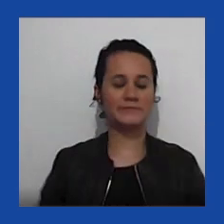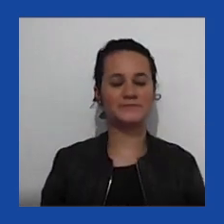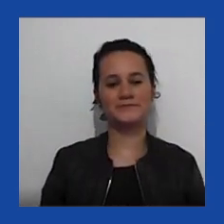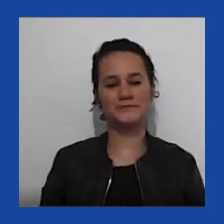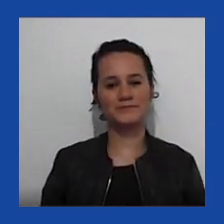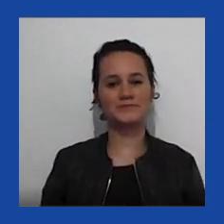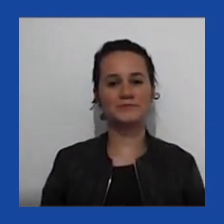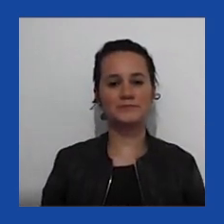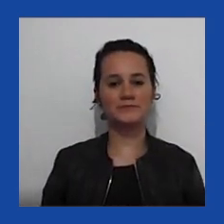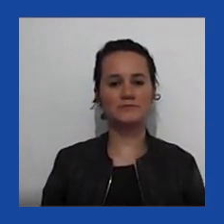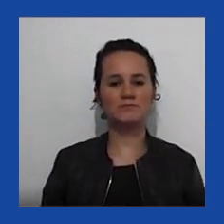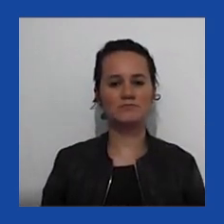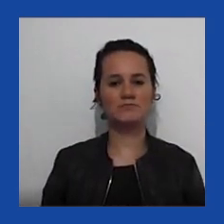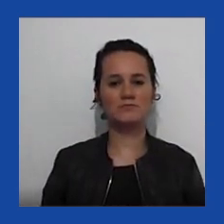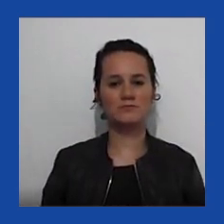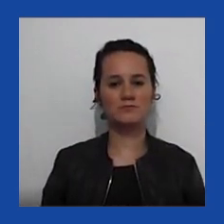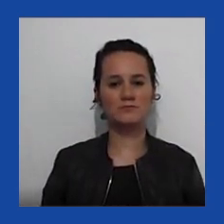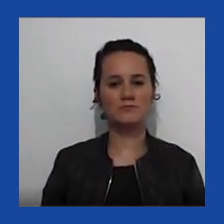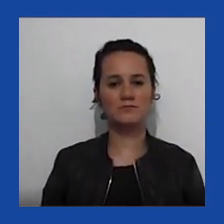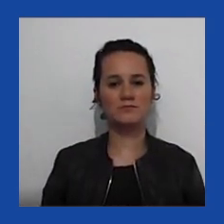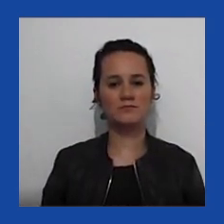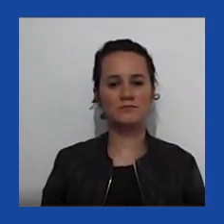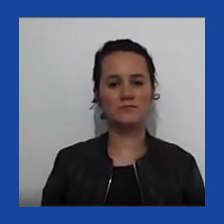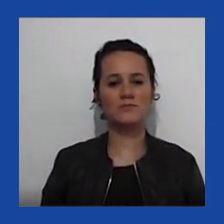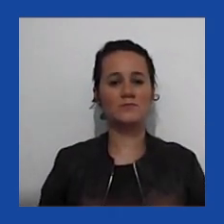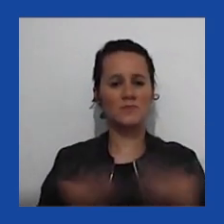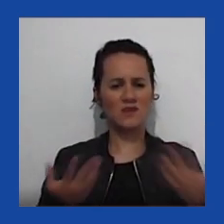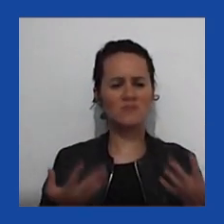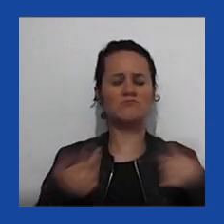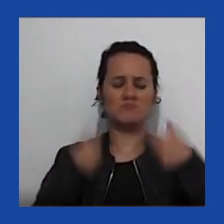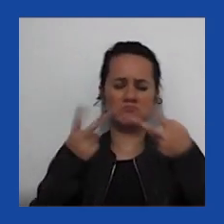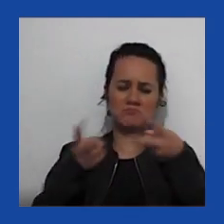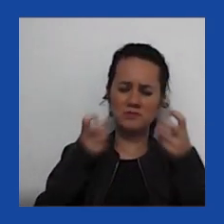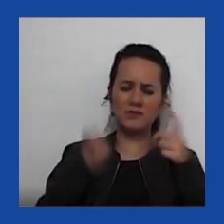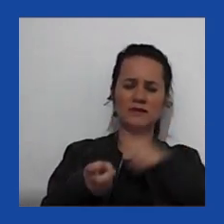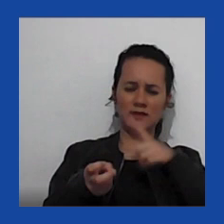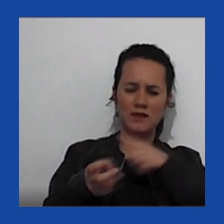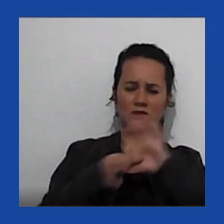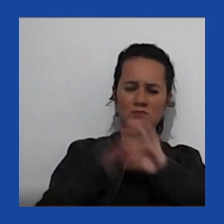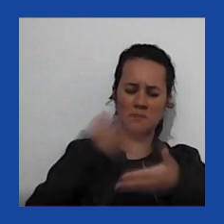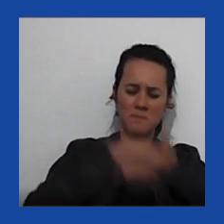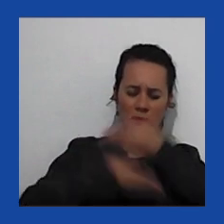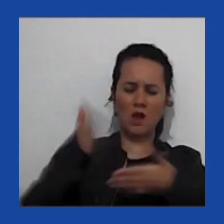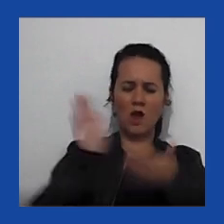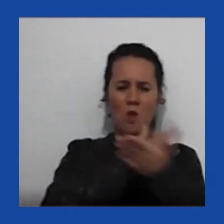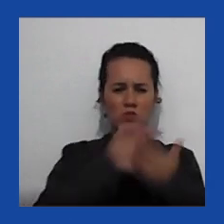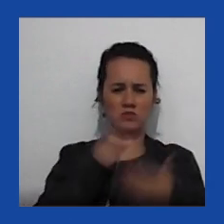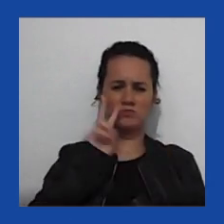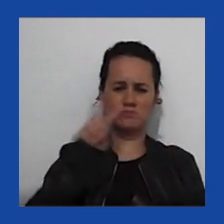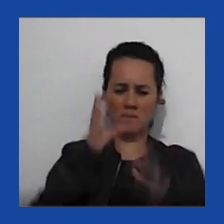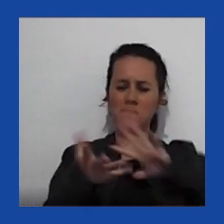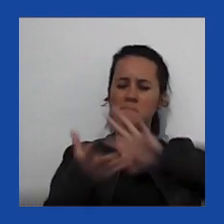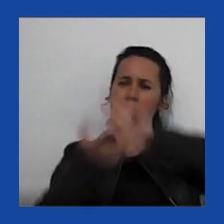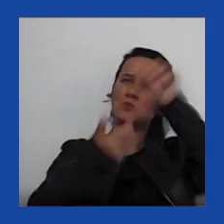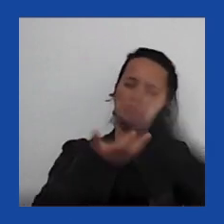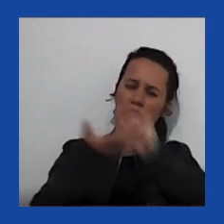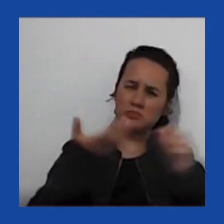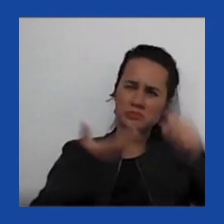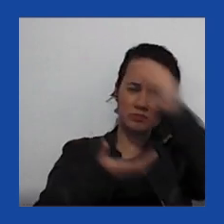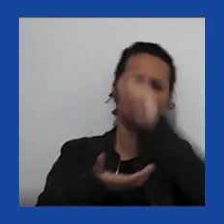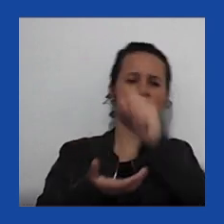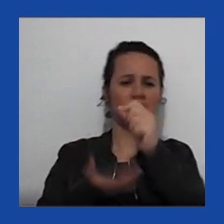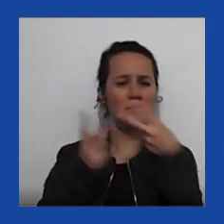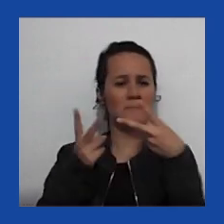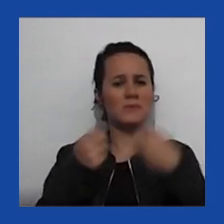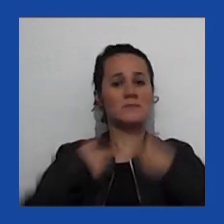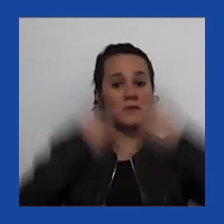Eu vejo que houve uma recessão democrática, em alguns aspectos, mundialmente, eu posso falar um pouco